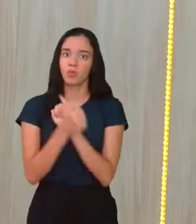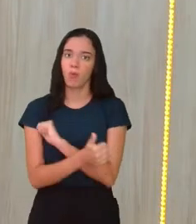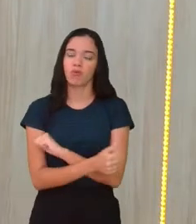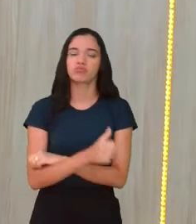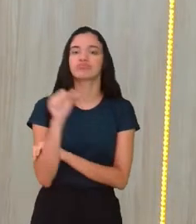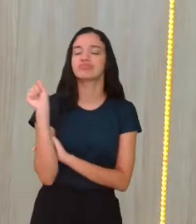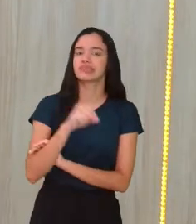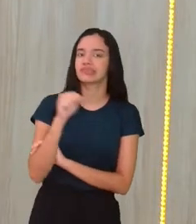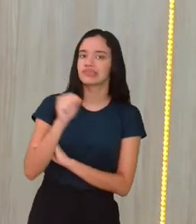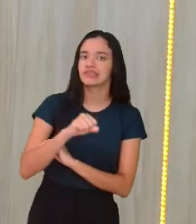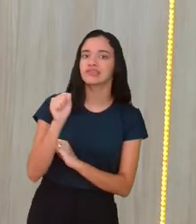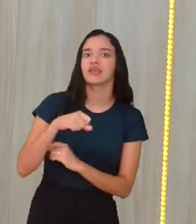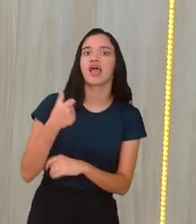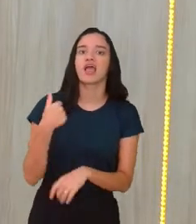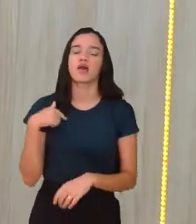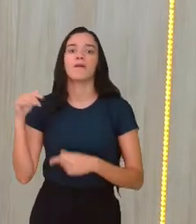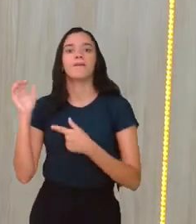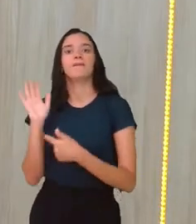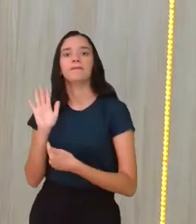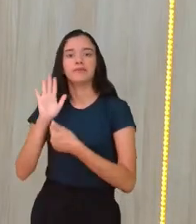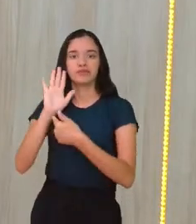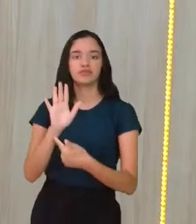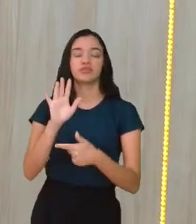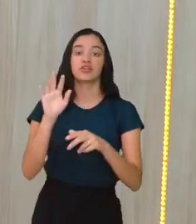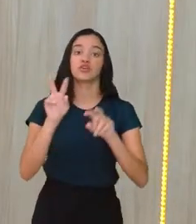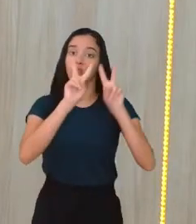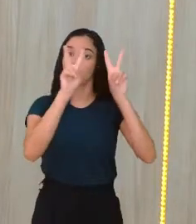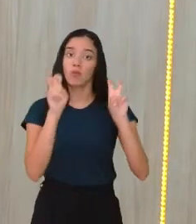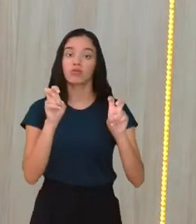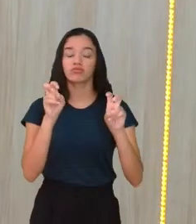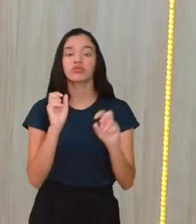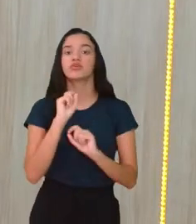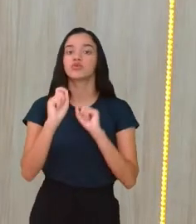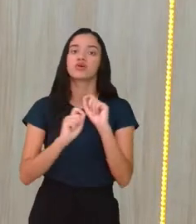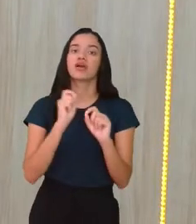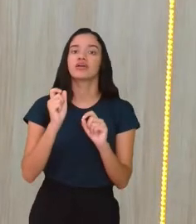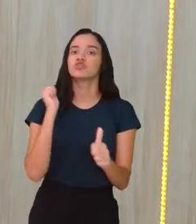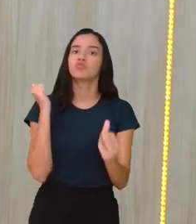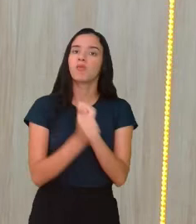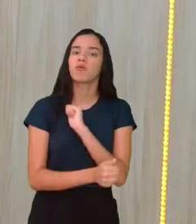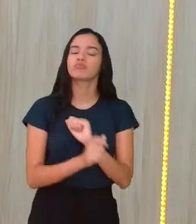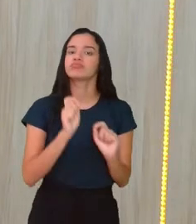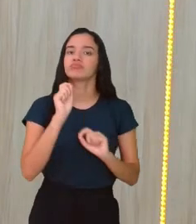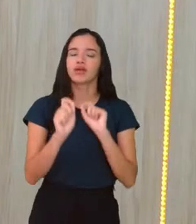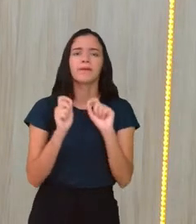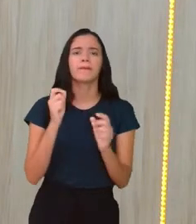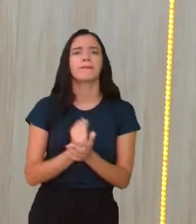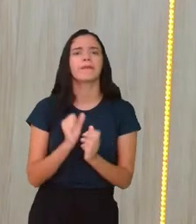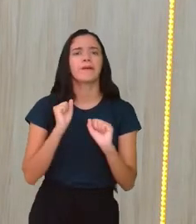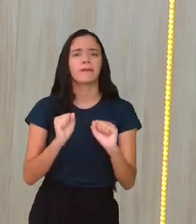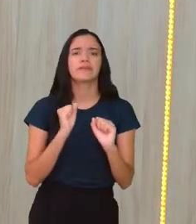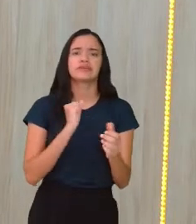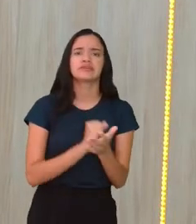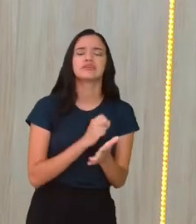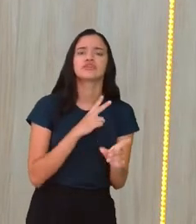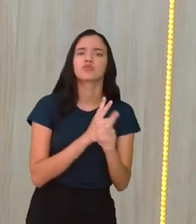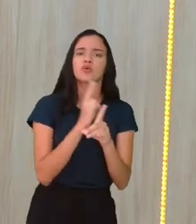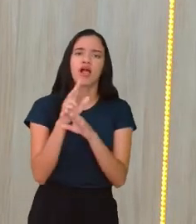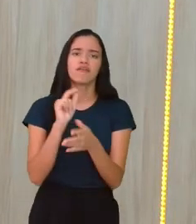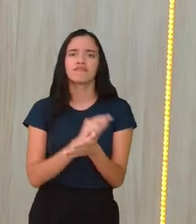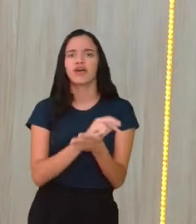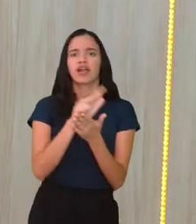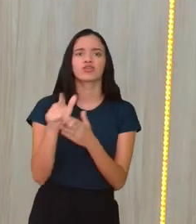definir. Então, eu trouxe aqui uma definição do que é o esporte. Vocês podem encontrar várias também, com